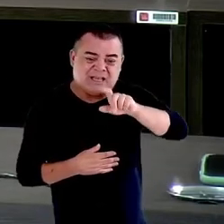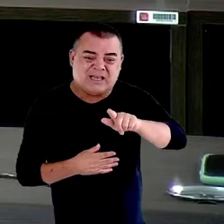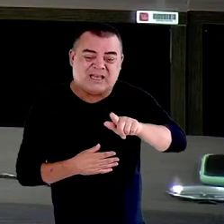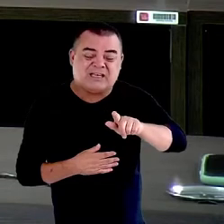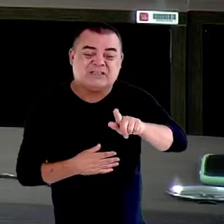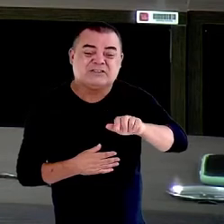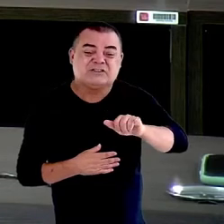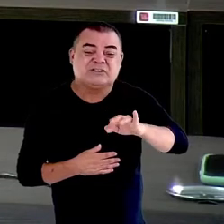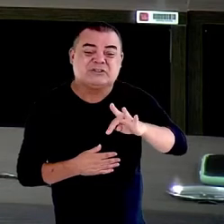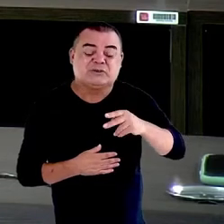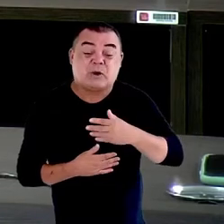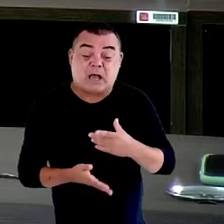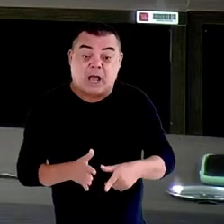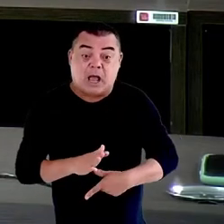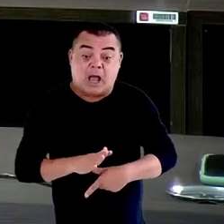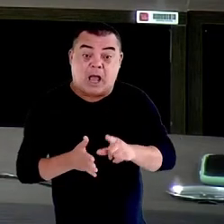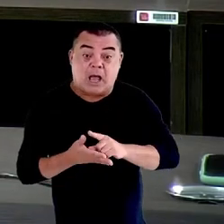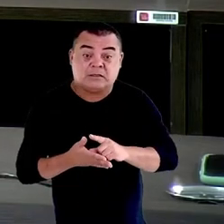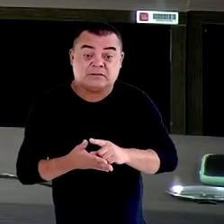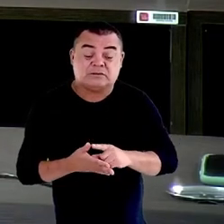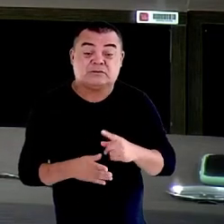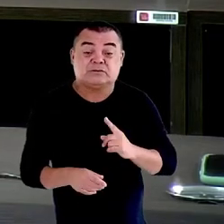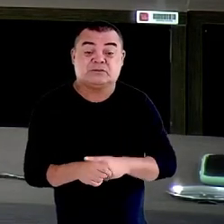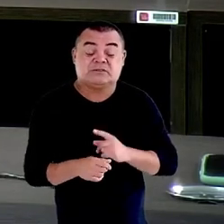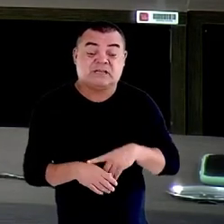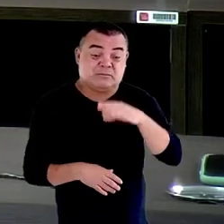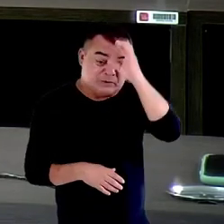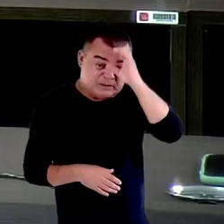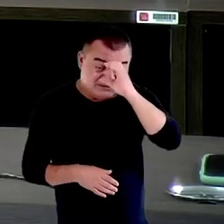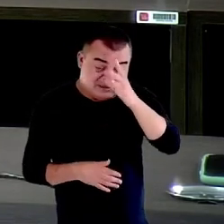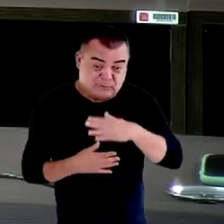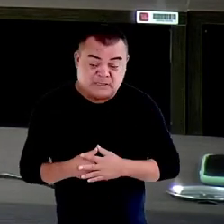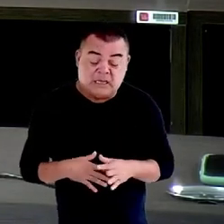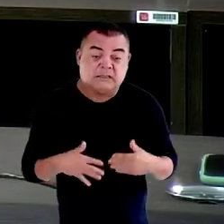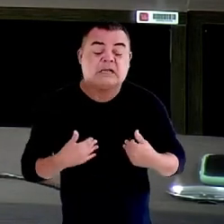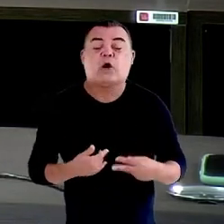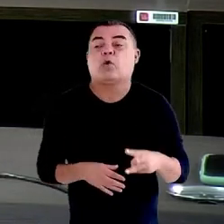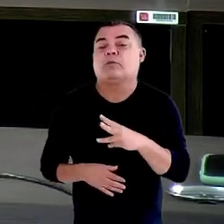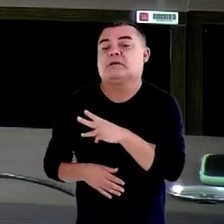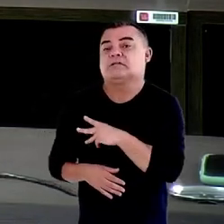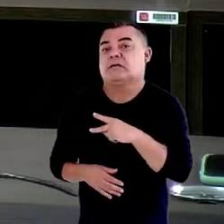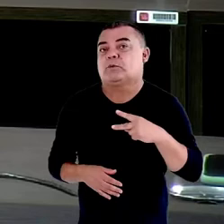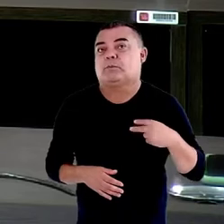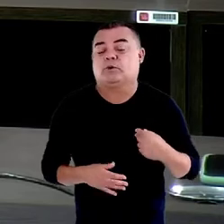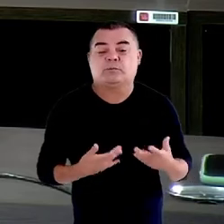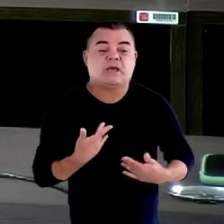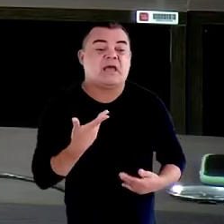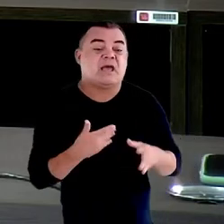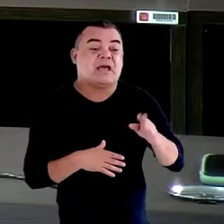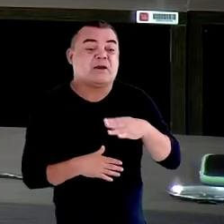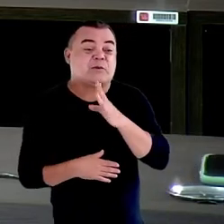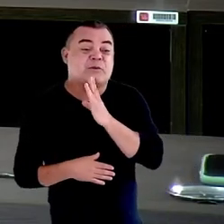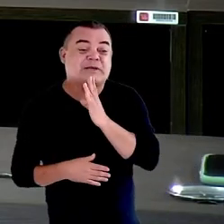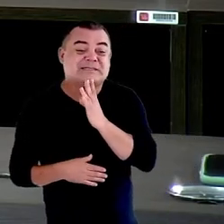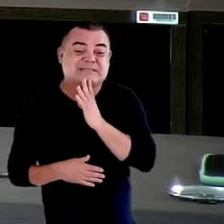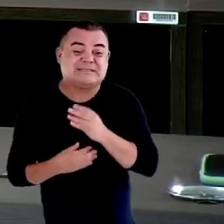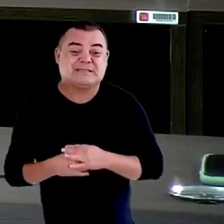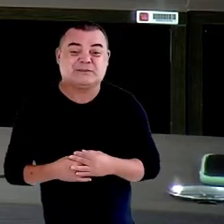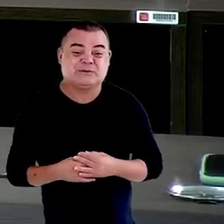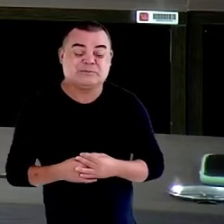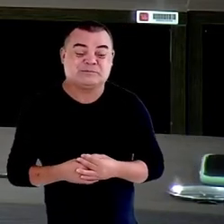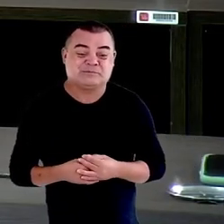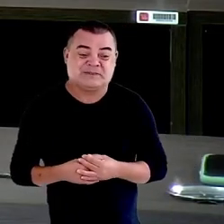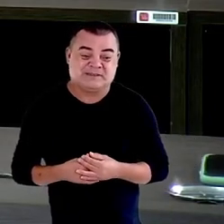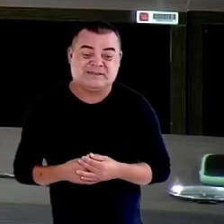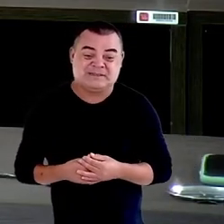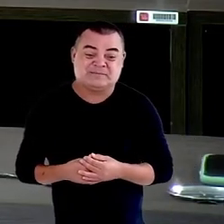cristã, e o Ministério Público, já naquela época, era conhecido exatamente, como bem trouxe